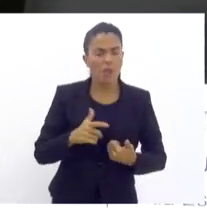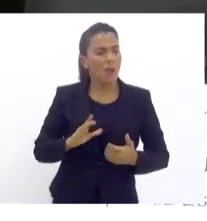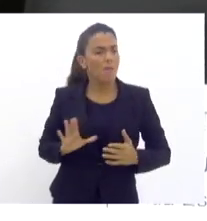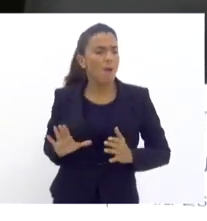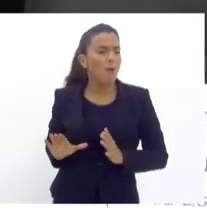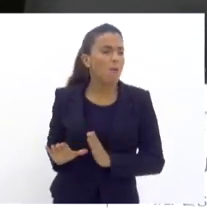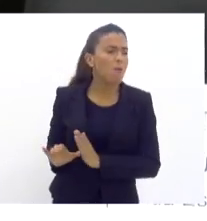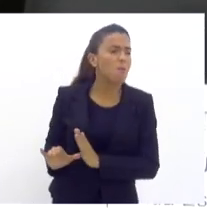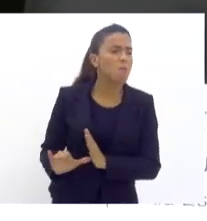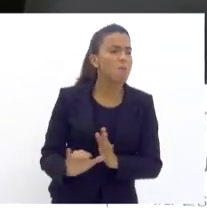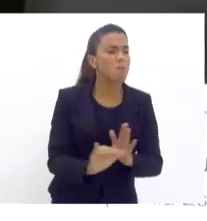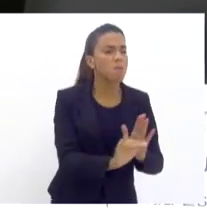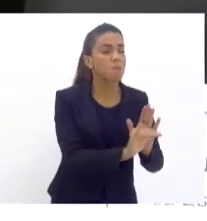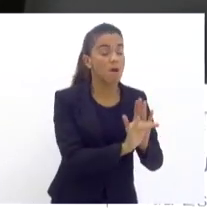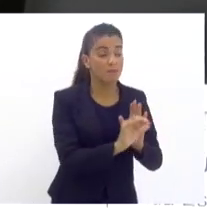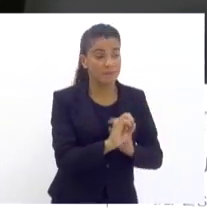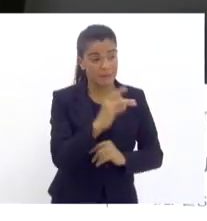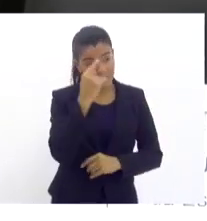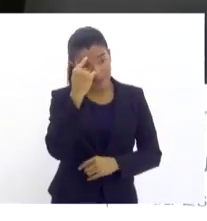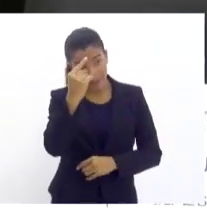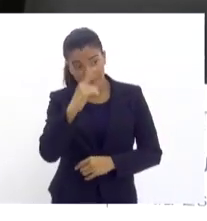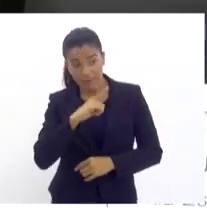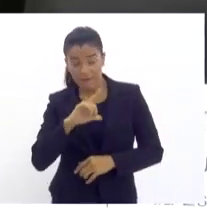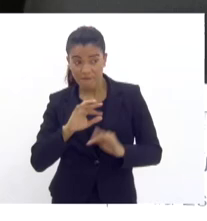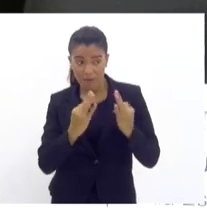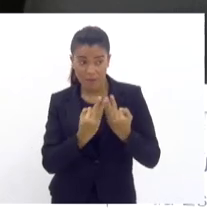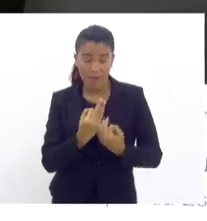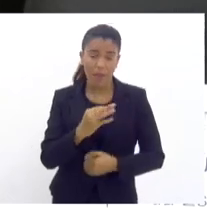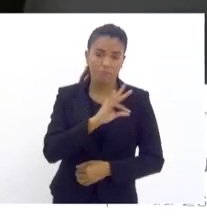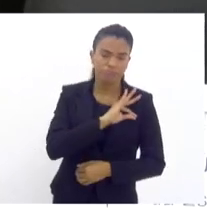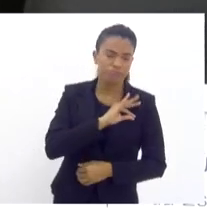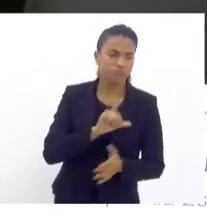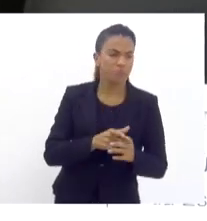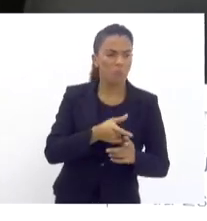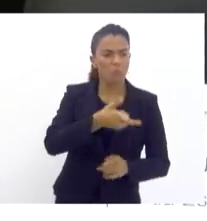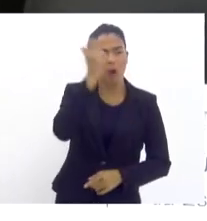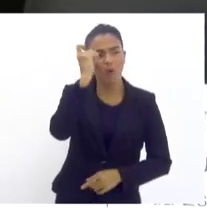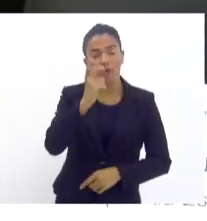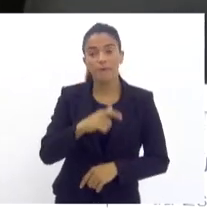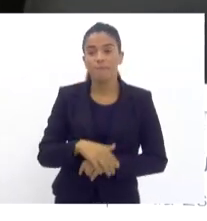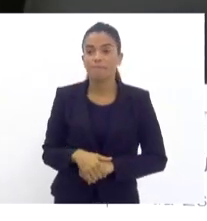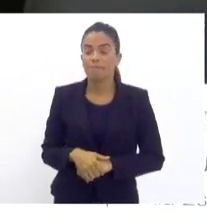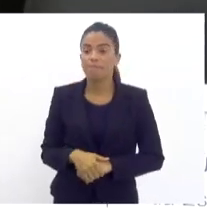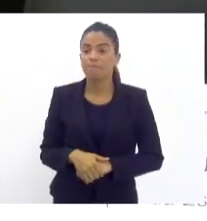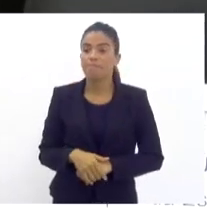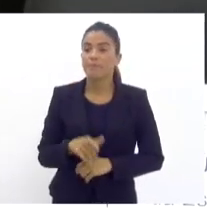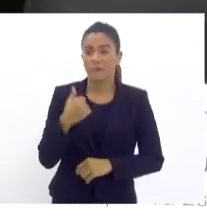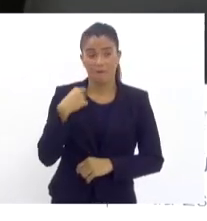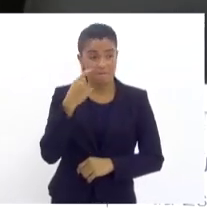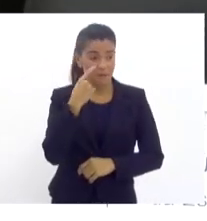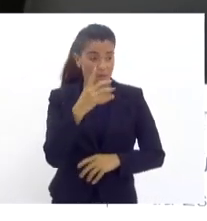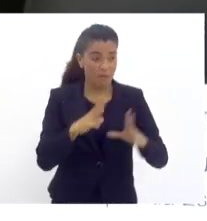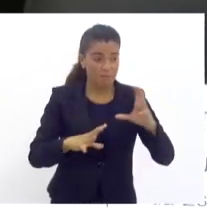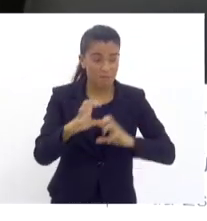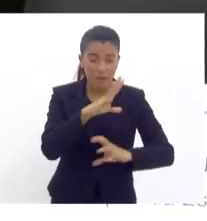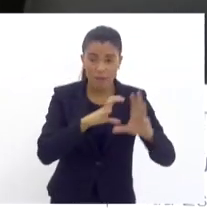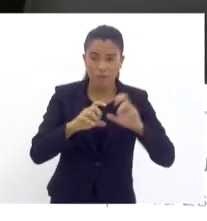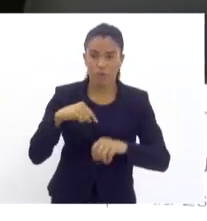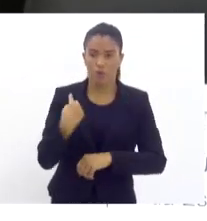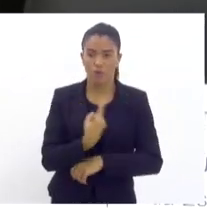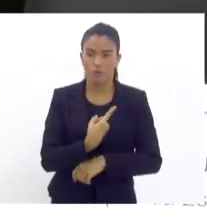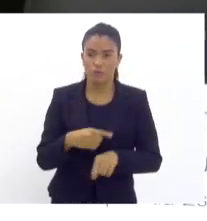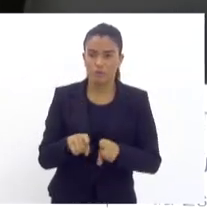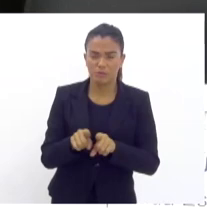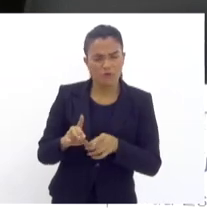direito. E se pensar que tem parente policial, eles matam. Para vocês verem como é que a briga está envolvendo todos nós. Então,